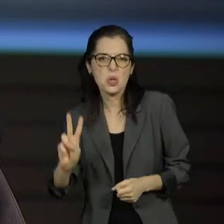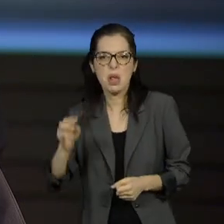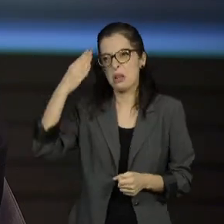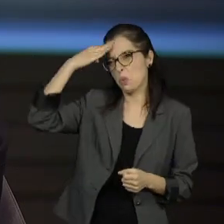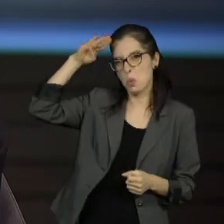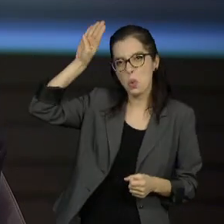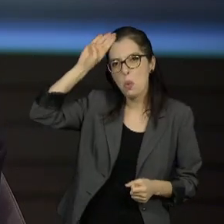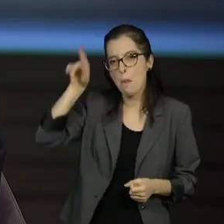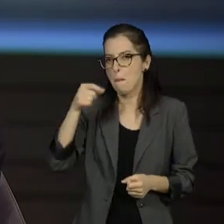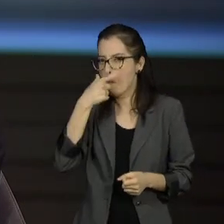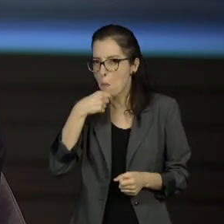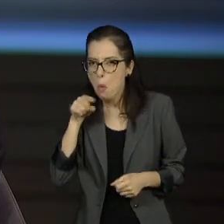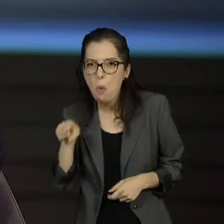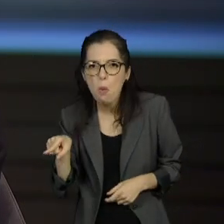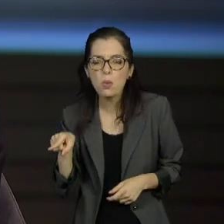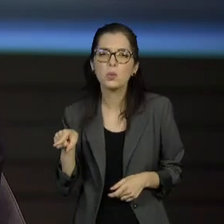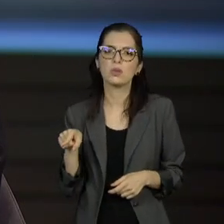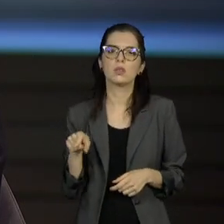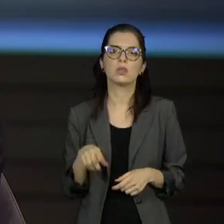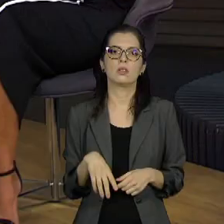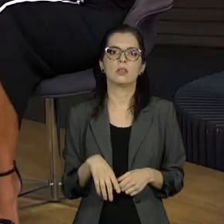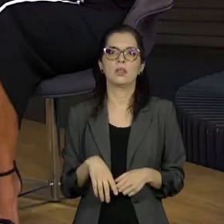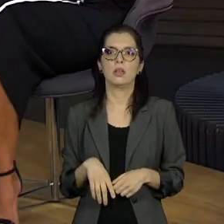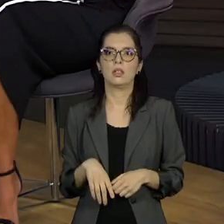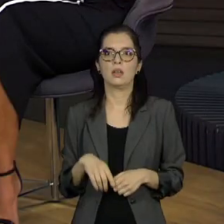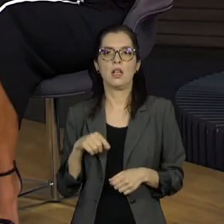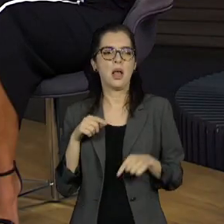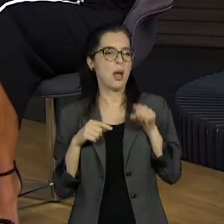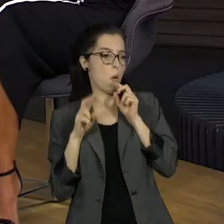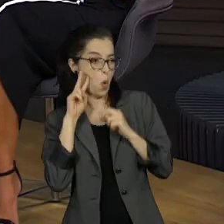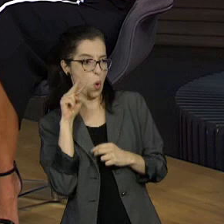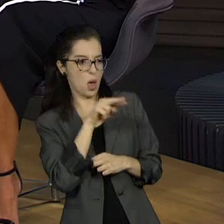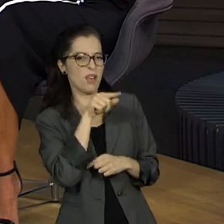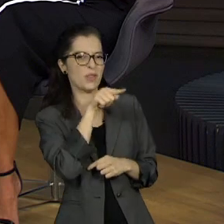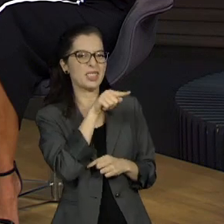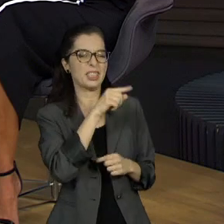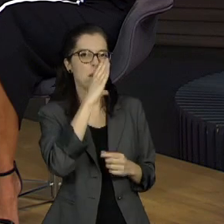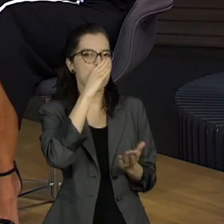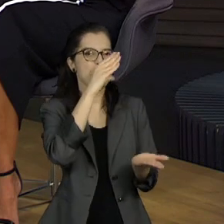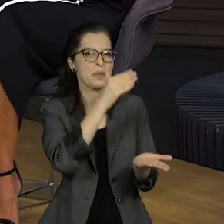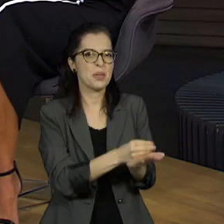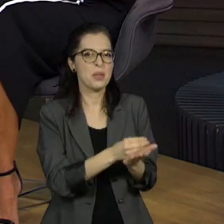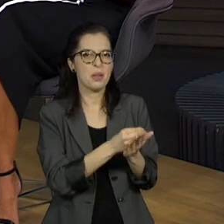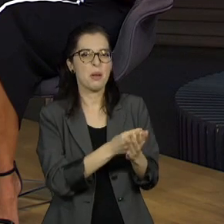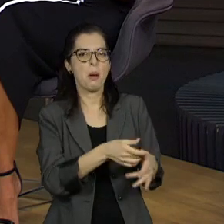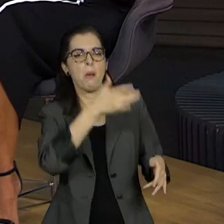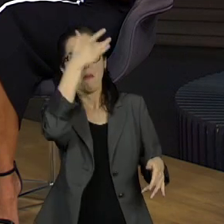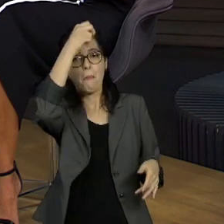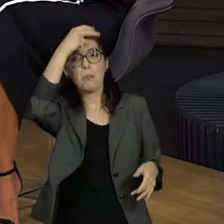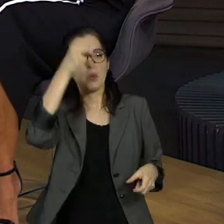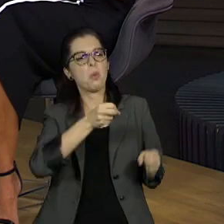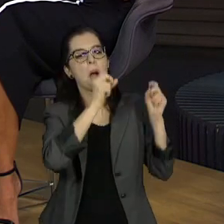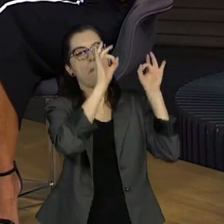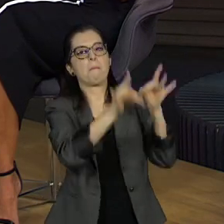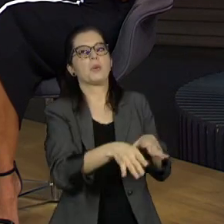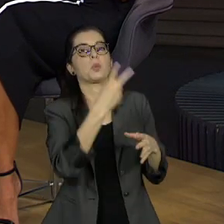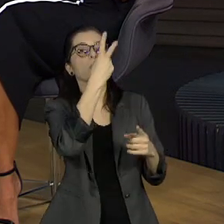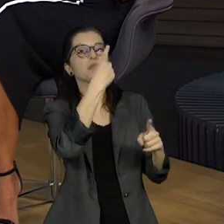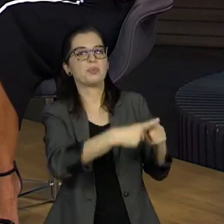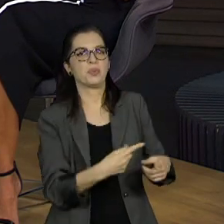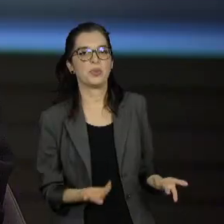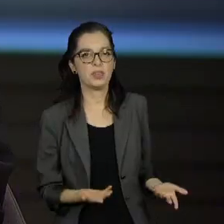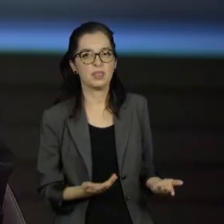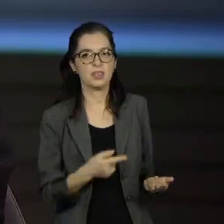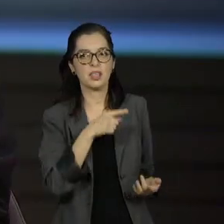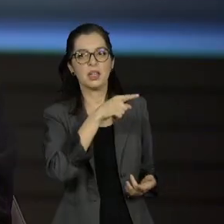PSDB por ter abandonado a prefeitura duas vezes e também do vice do Covas. Mas tudo ainda acima da linha da